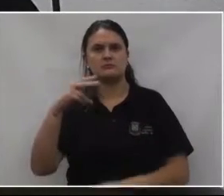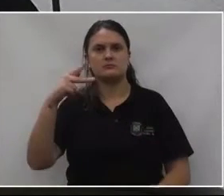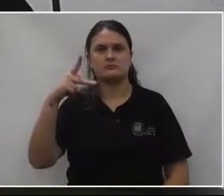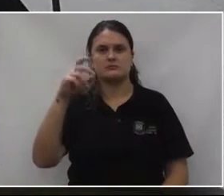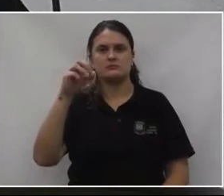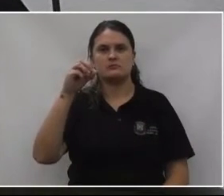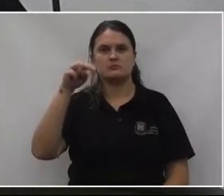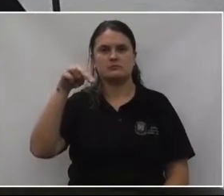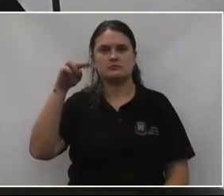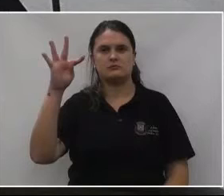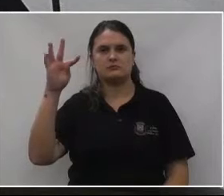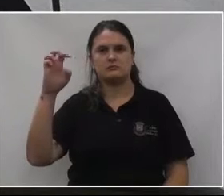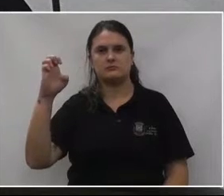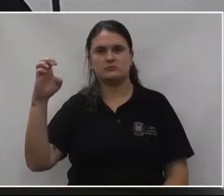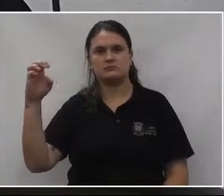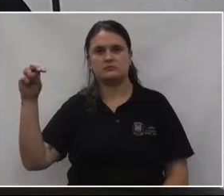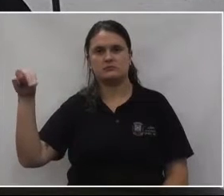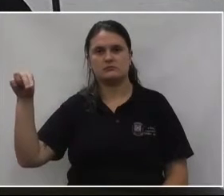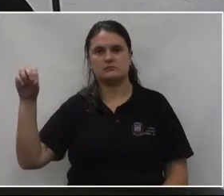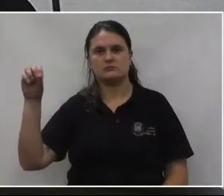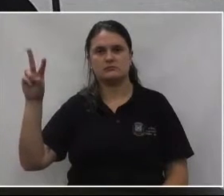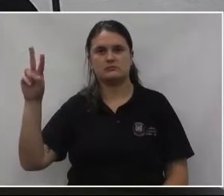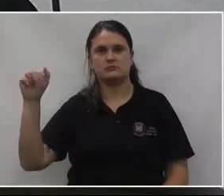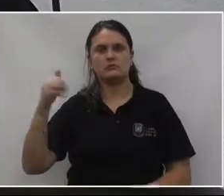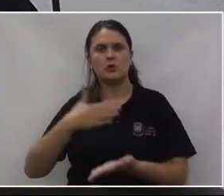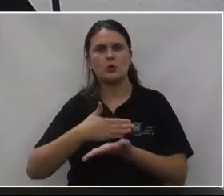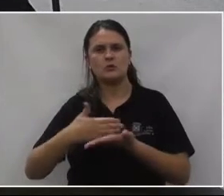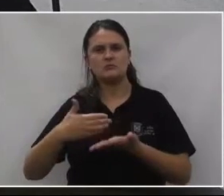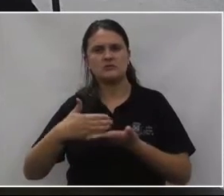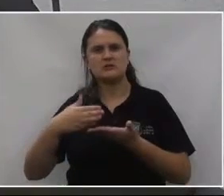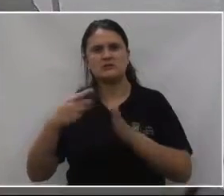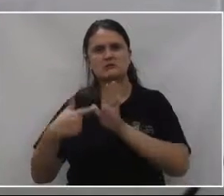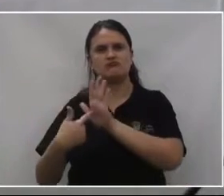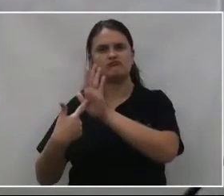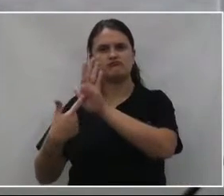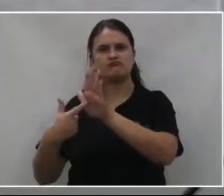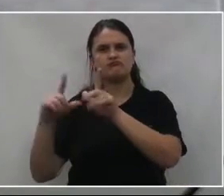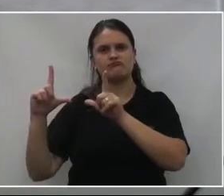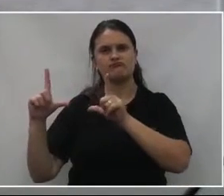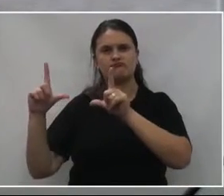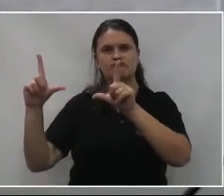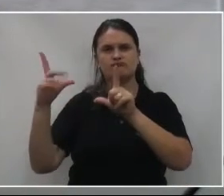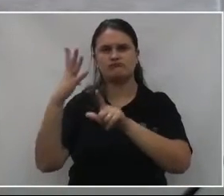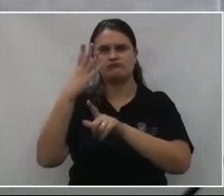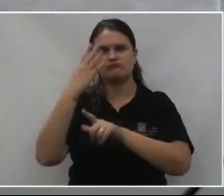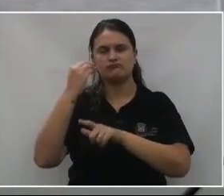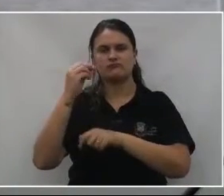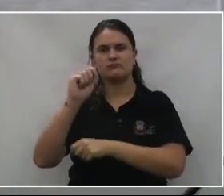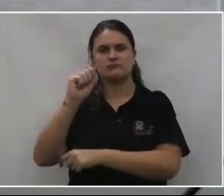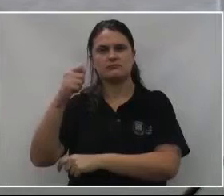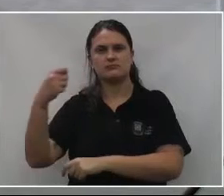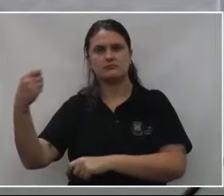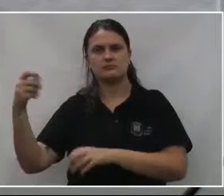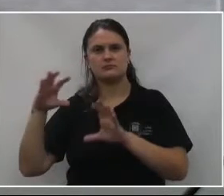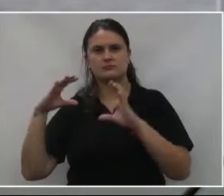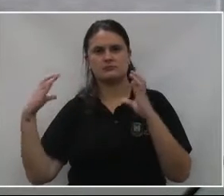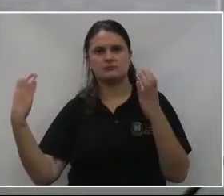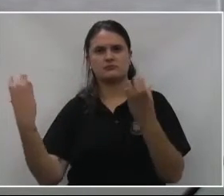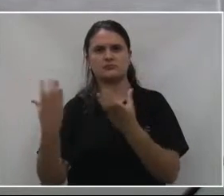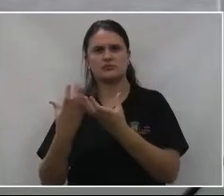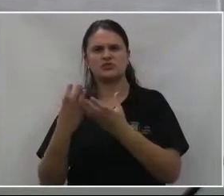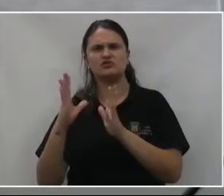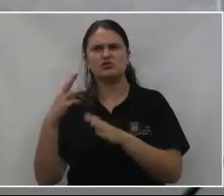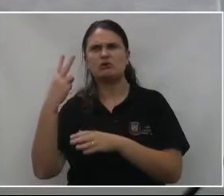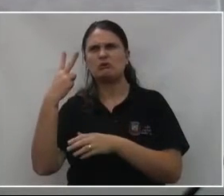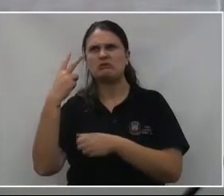Vou começar pelo centro comunitário, que já foi invadido, acredito, há dois